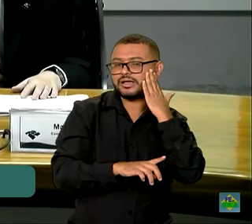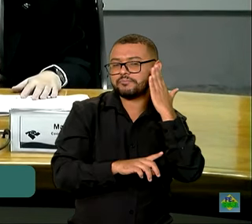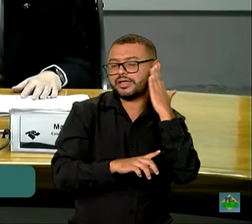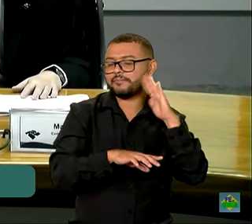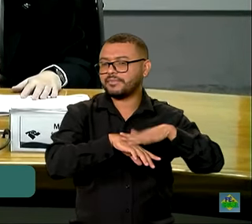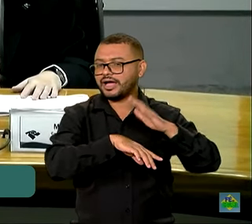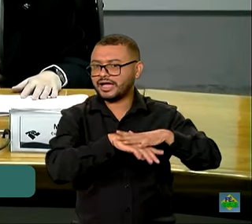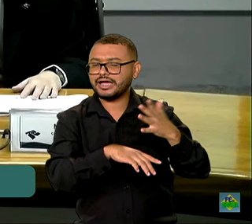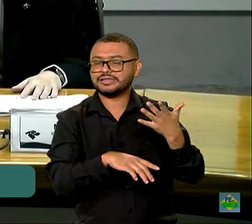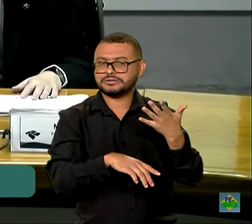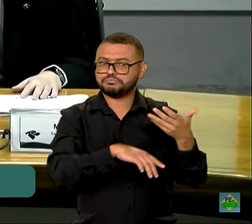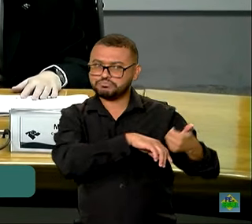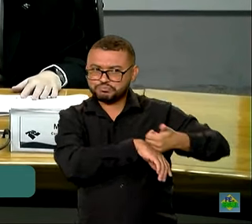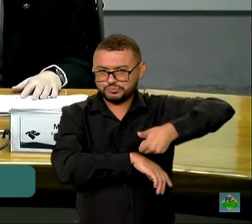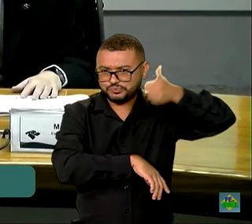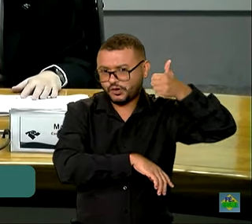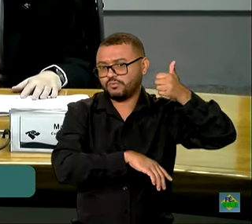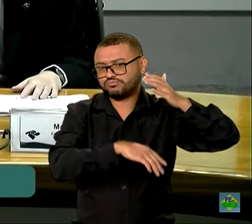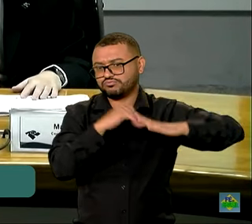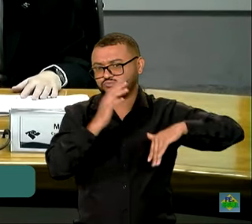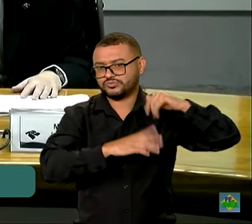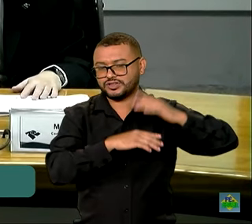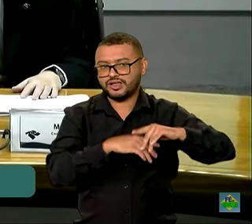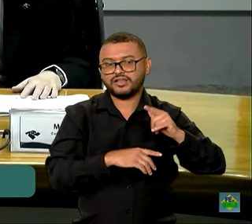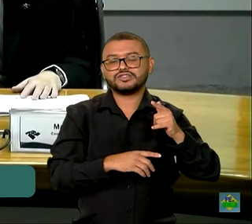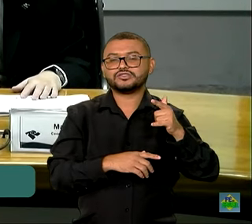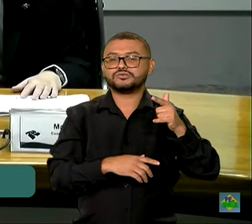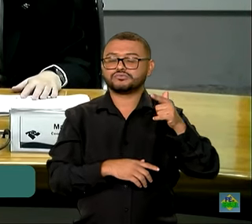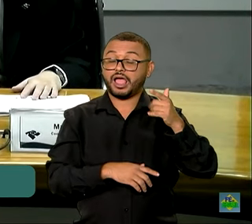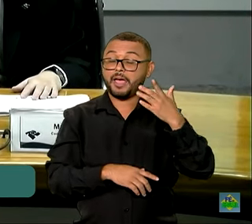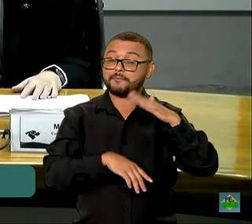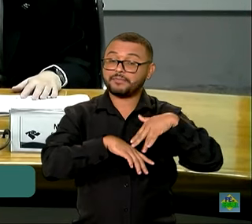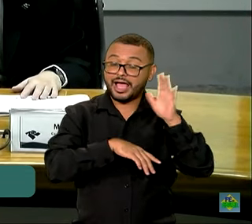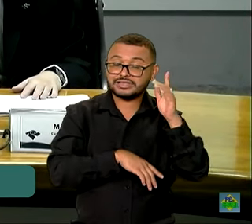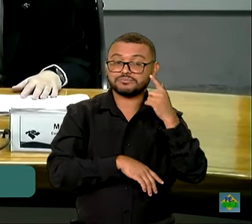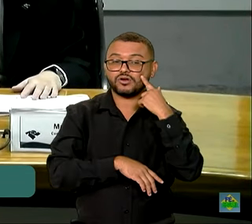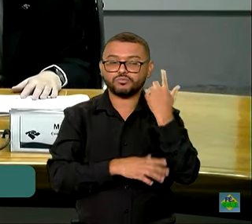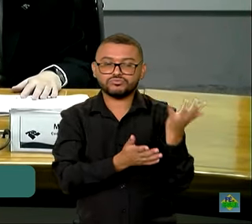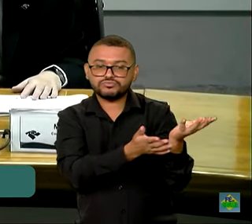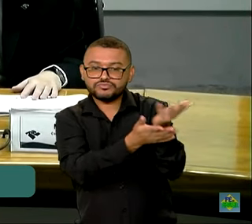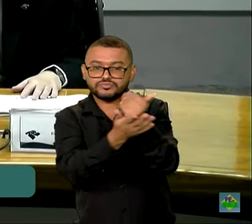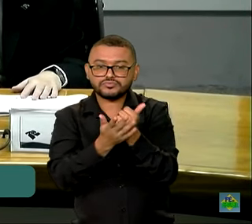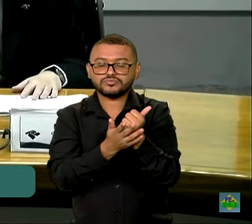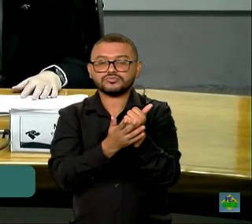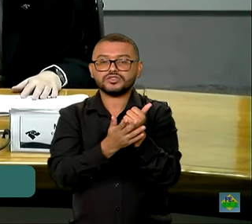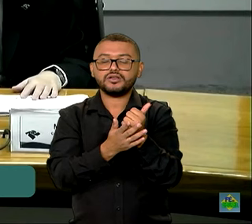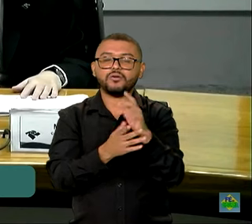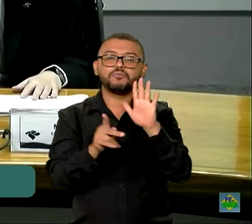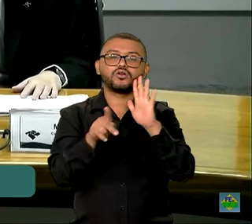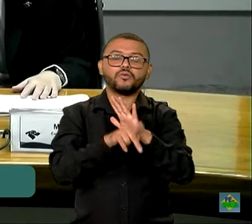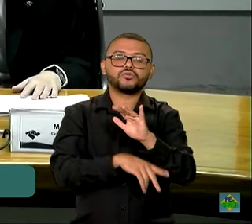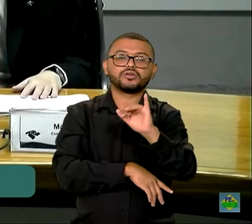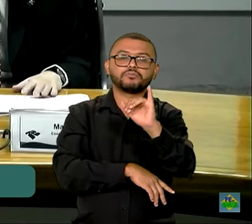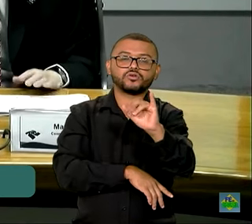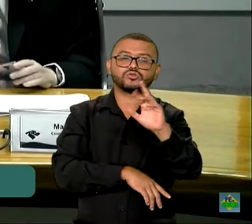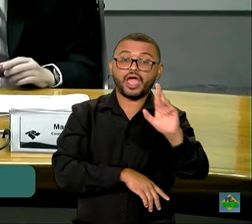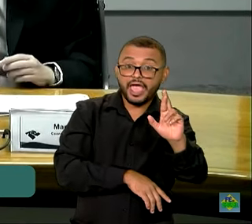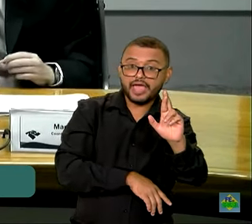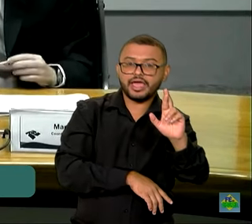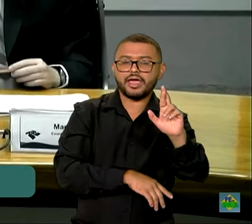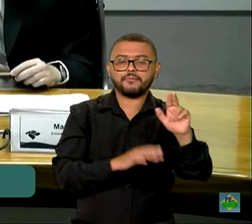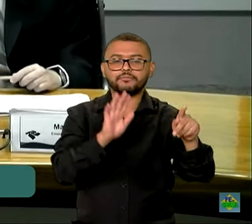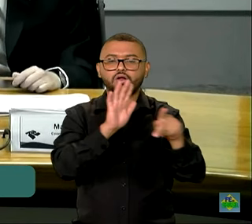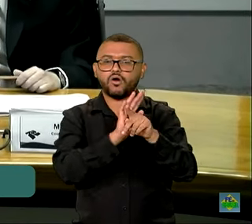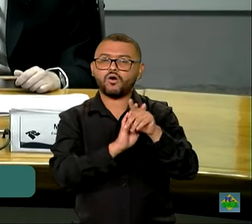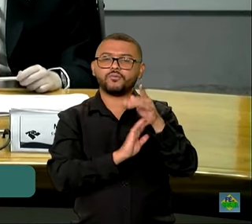extraordinário, ou seja, não recorrente, da arrecadação do imposto de renda sobre capital, o imposto de renda